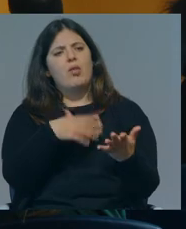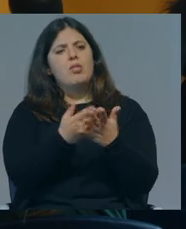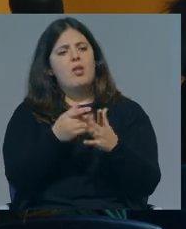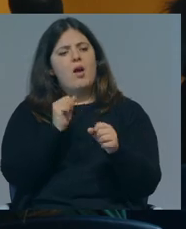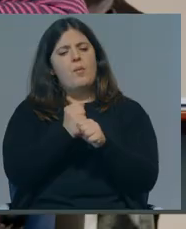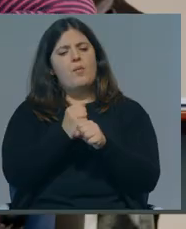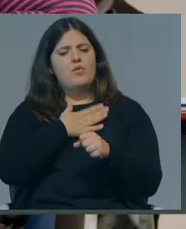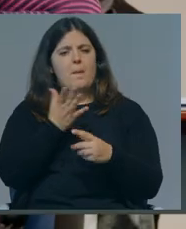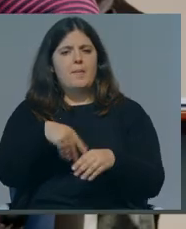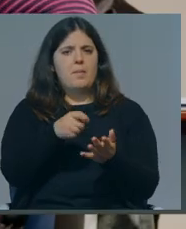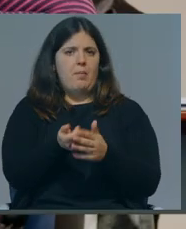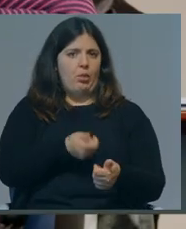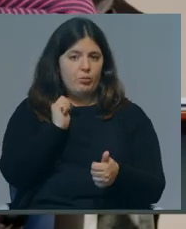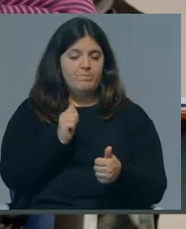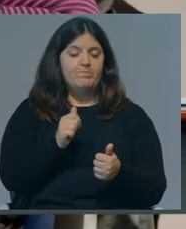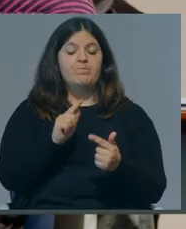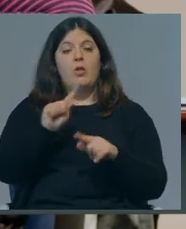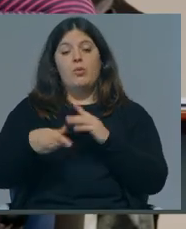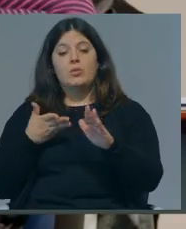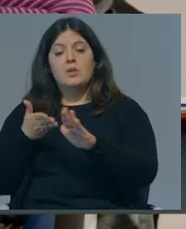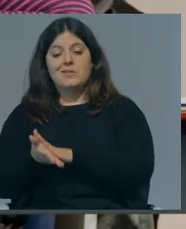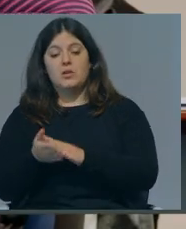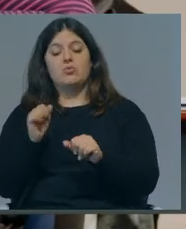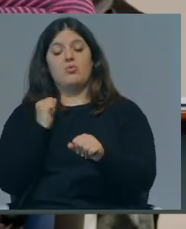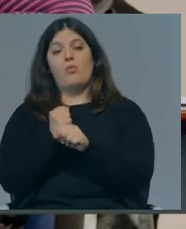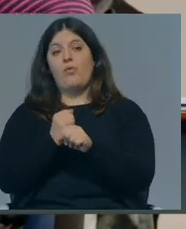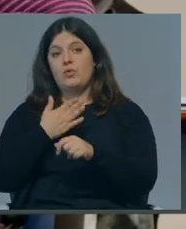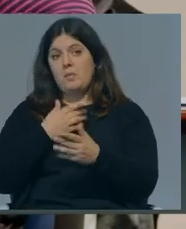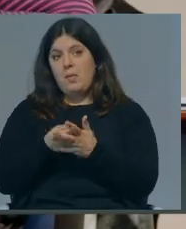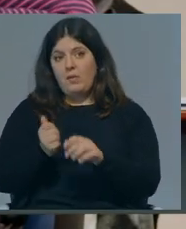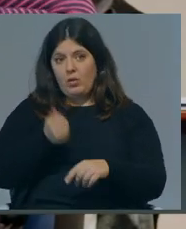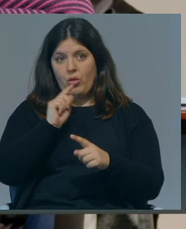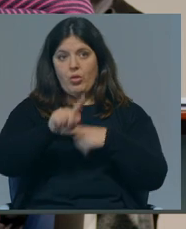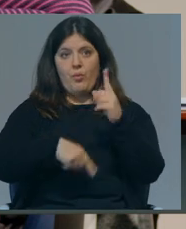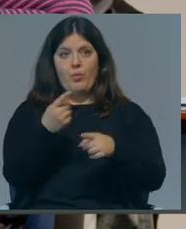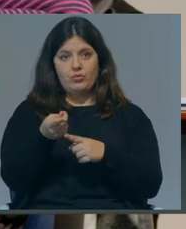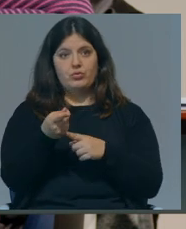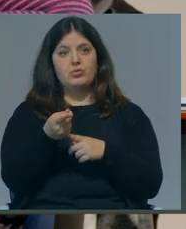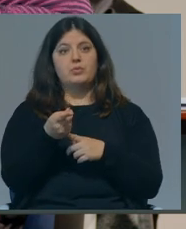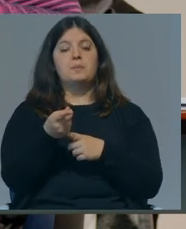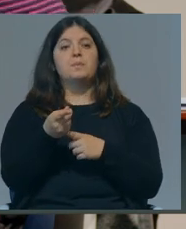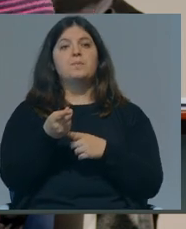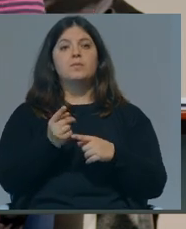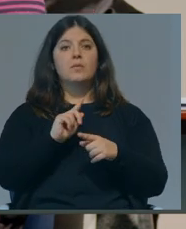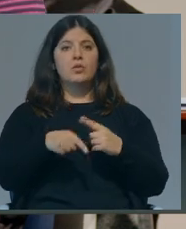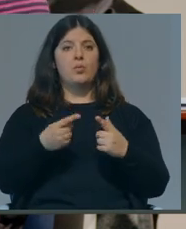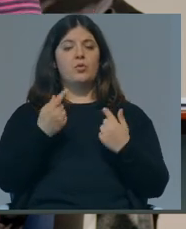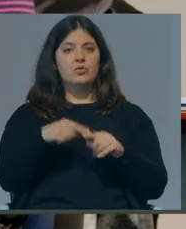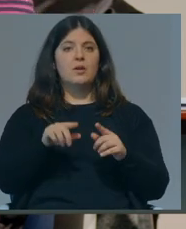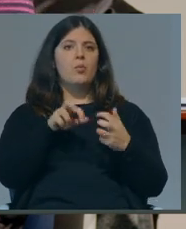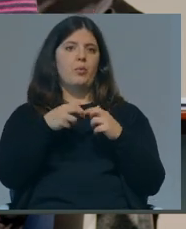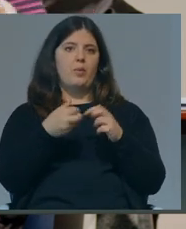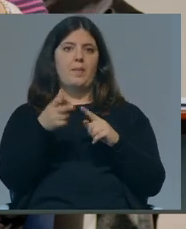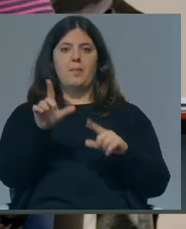lugar às profissões mais bem pagas. Depois que dão acesso às profissões mais bem pagas. Depois, quer dizer, depois também há um